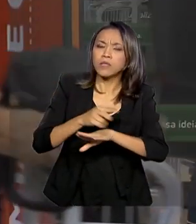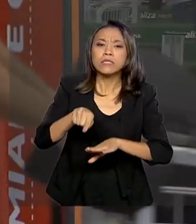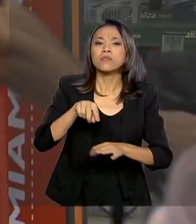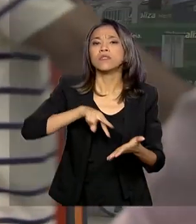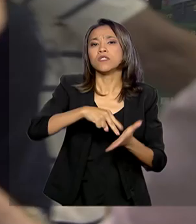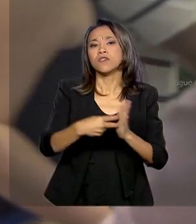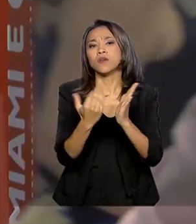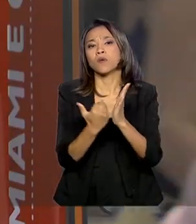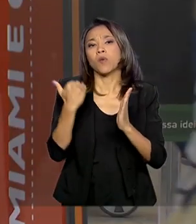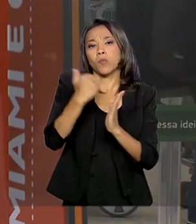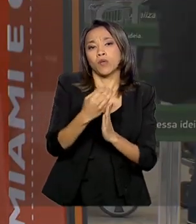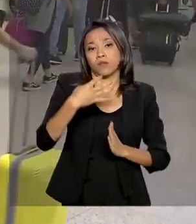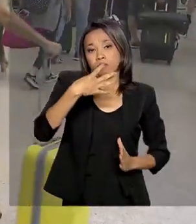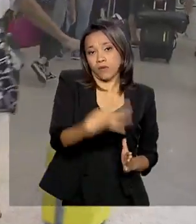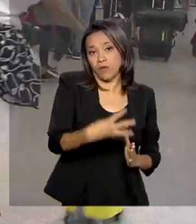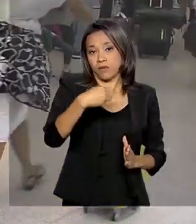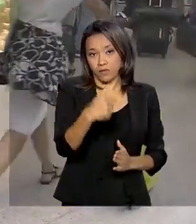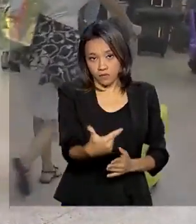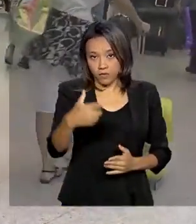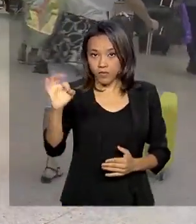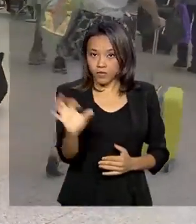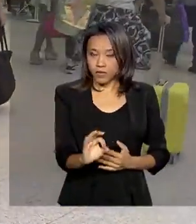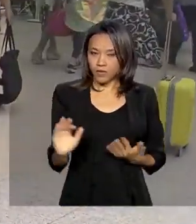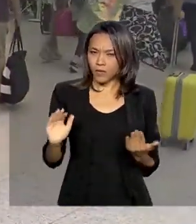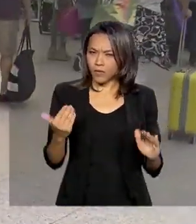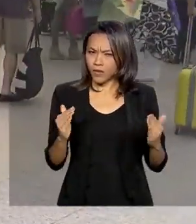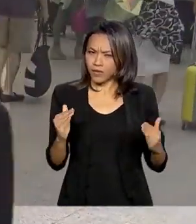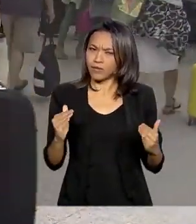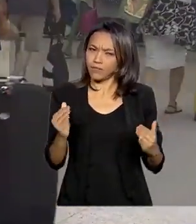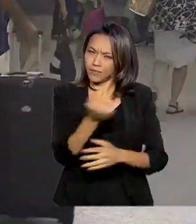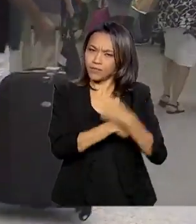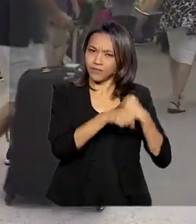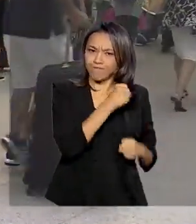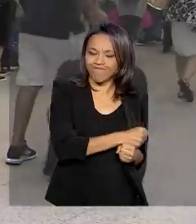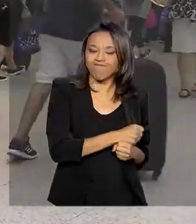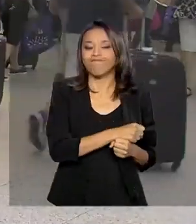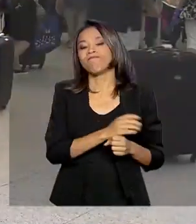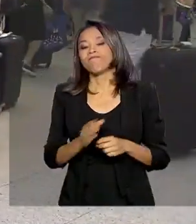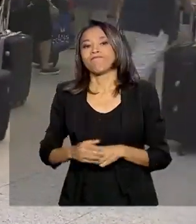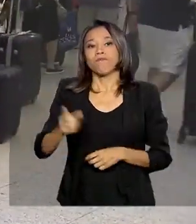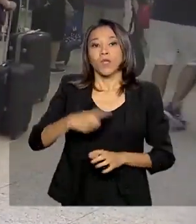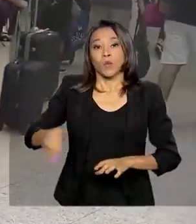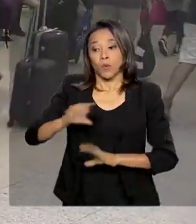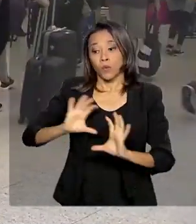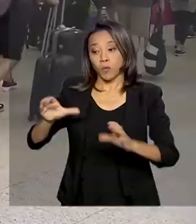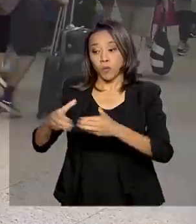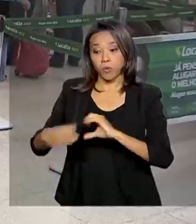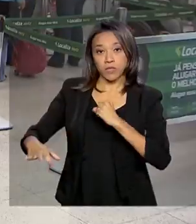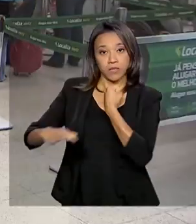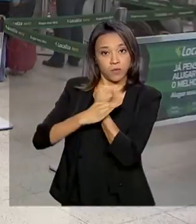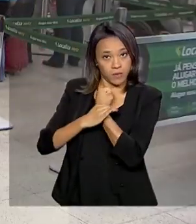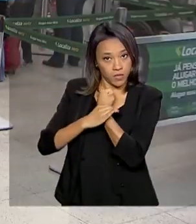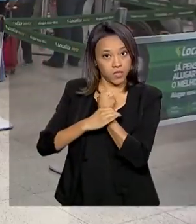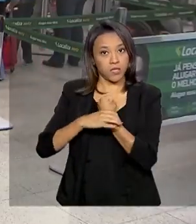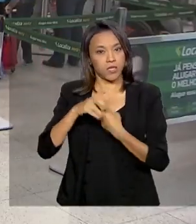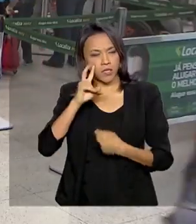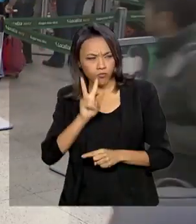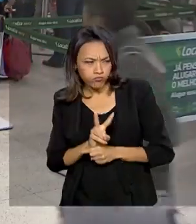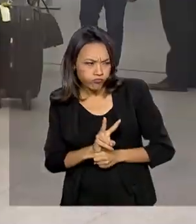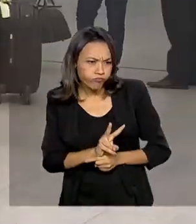42% com relação a 2019. As equipes de segurança e operações estarão